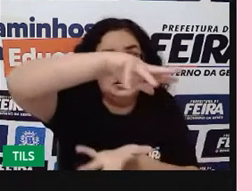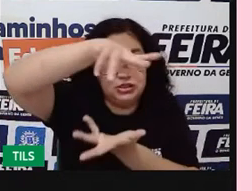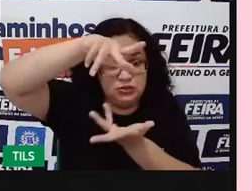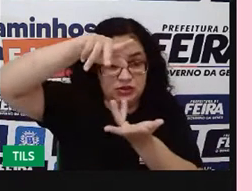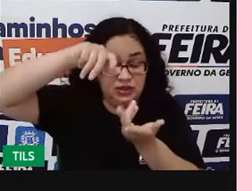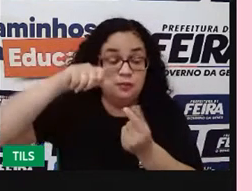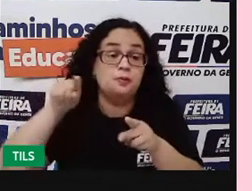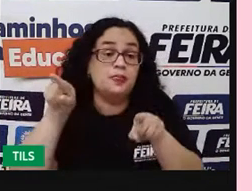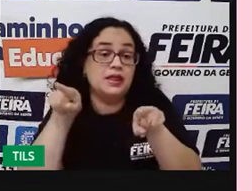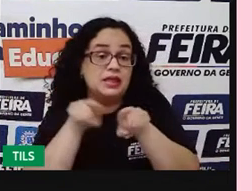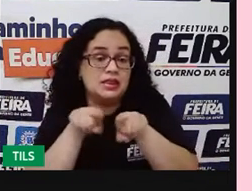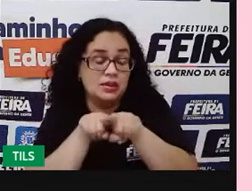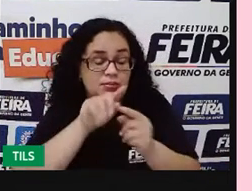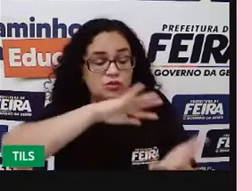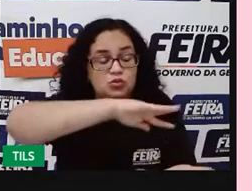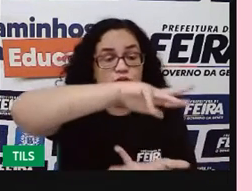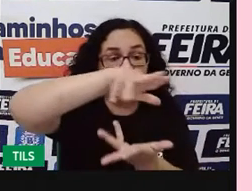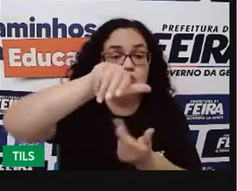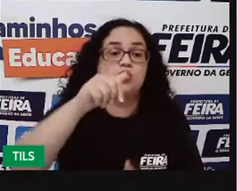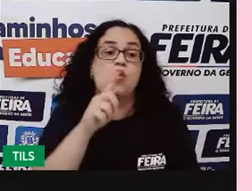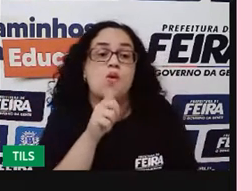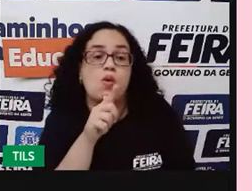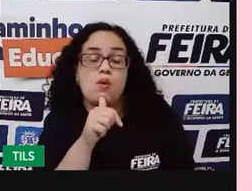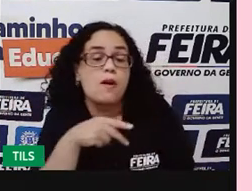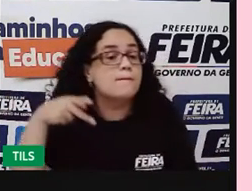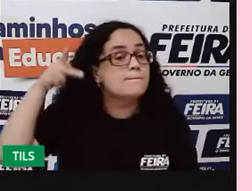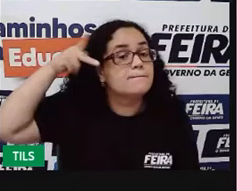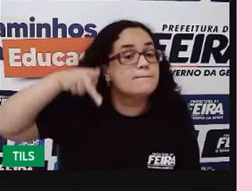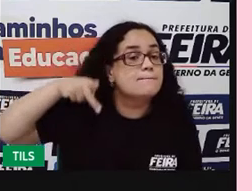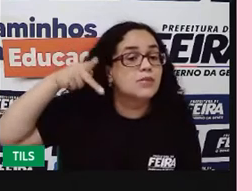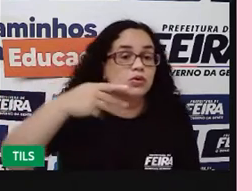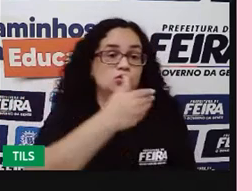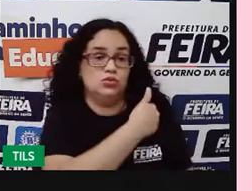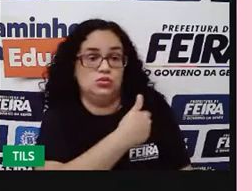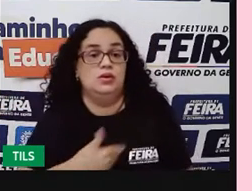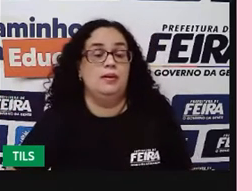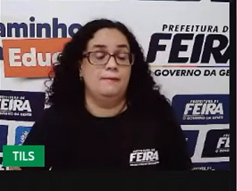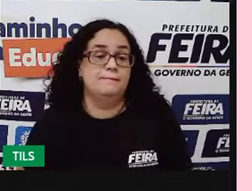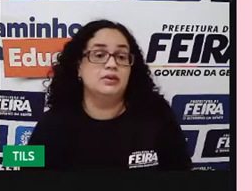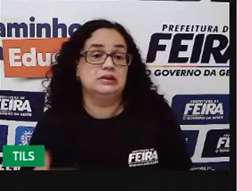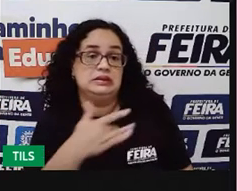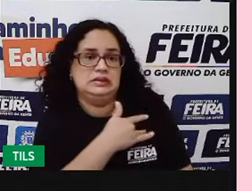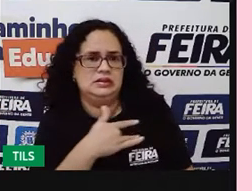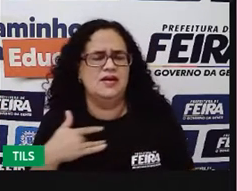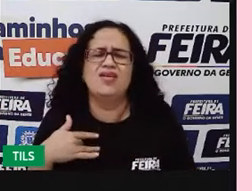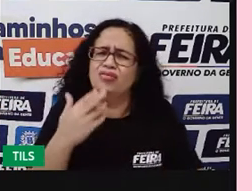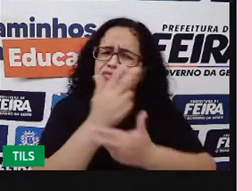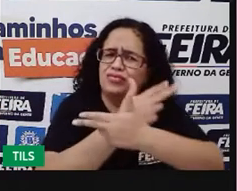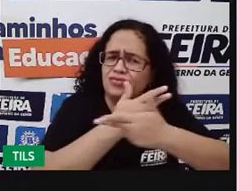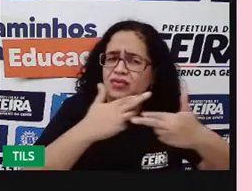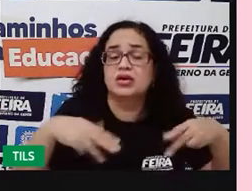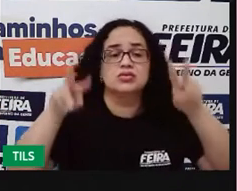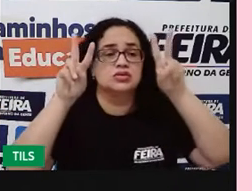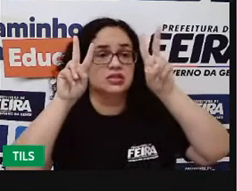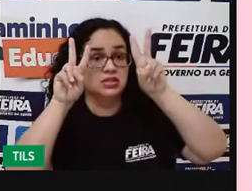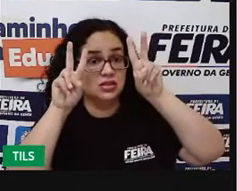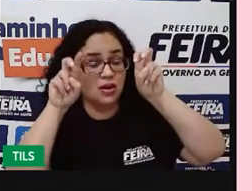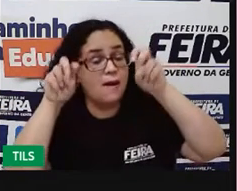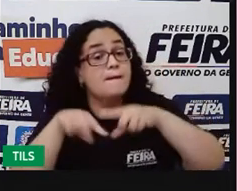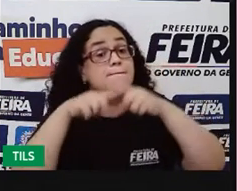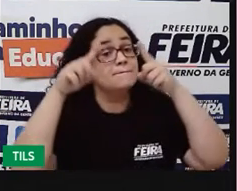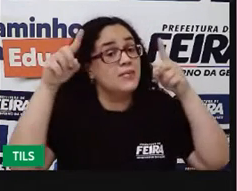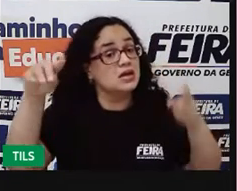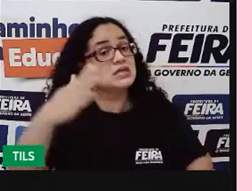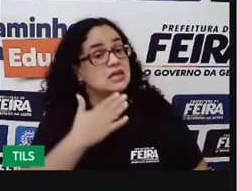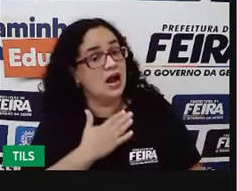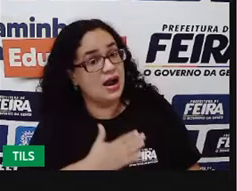entre outros, e dos resultados de políticas públicas destinadas à saúde. Eita, pró, quanta coisa! É isso mesmo. Mas calma,